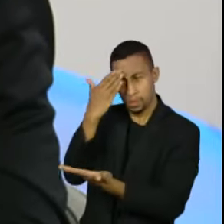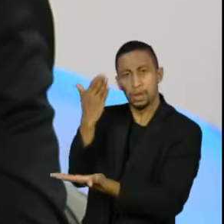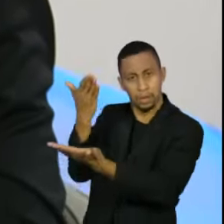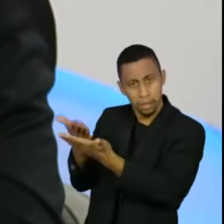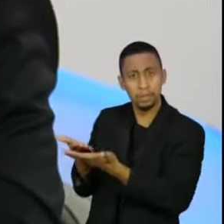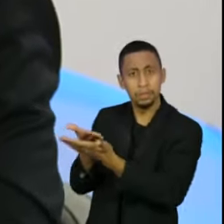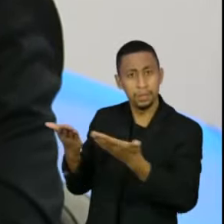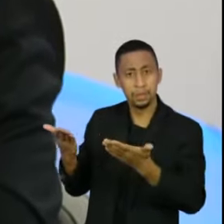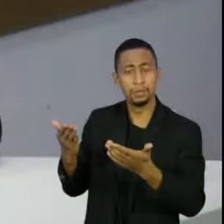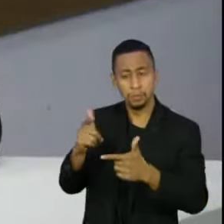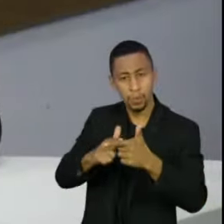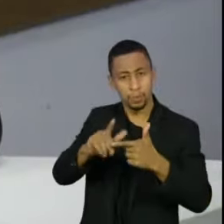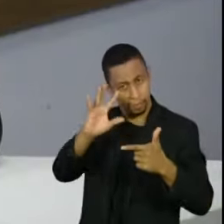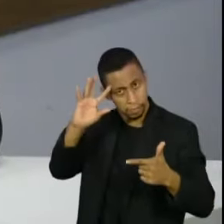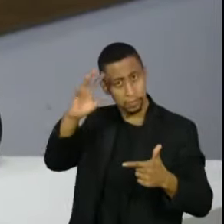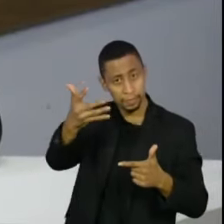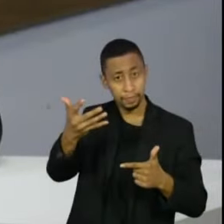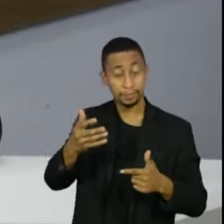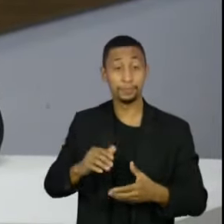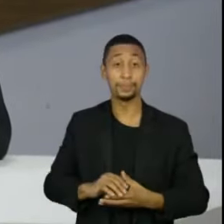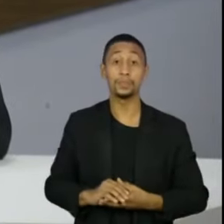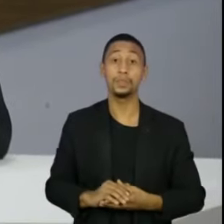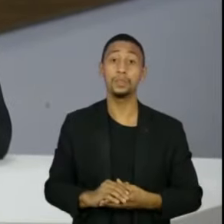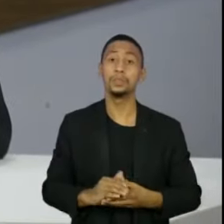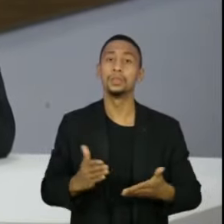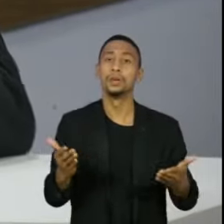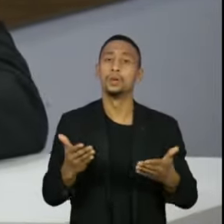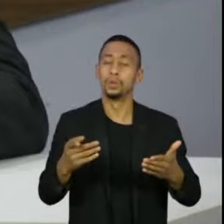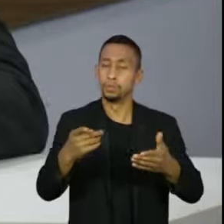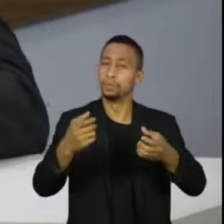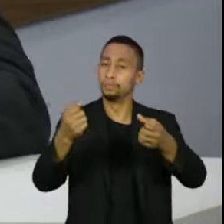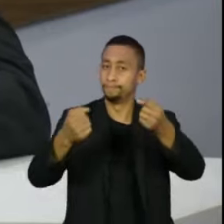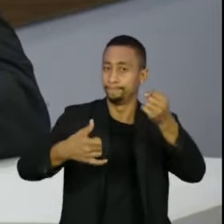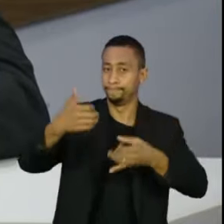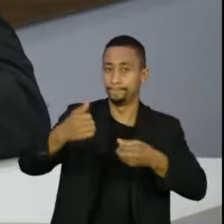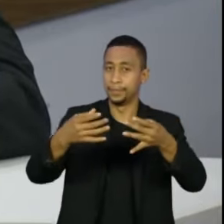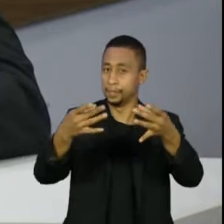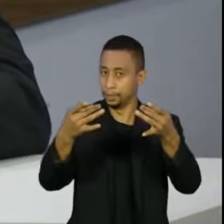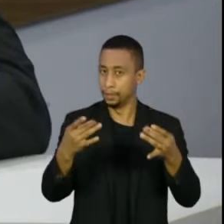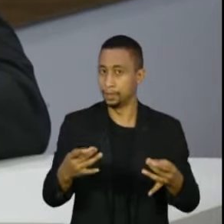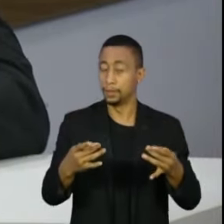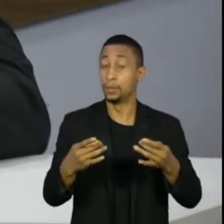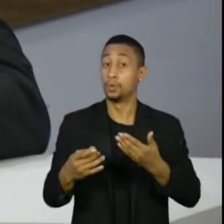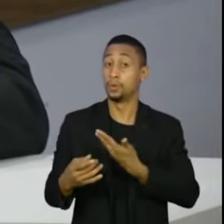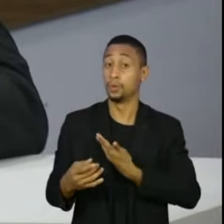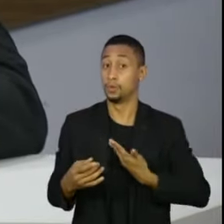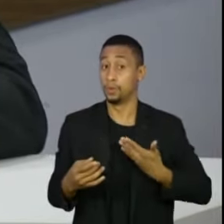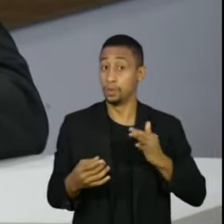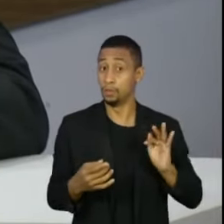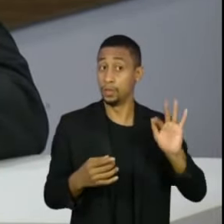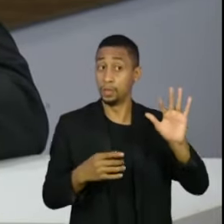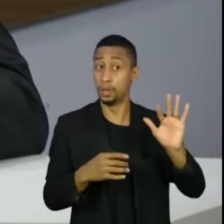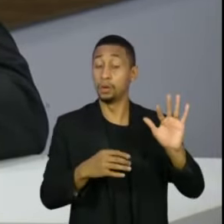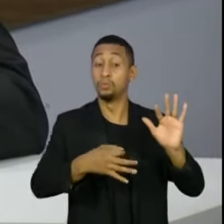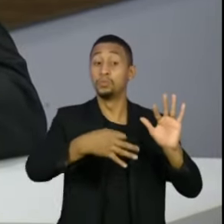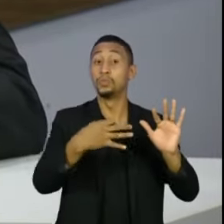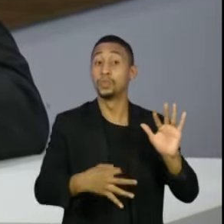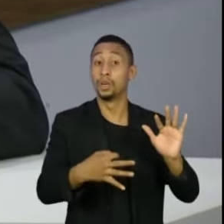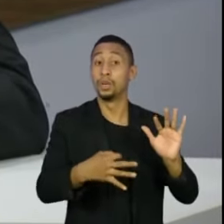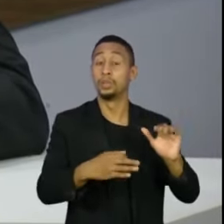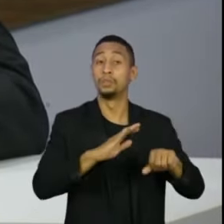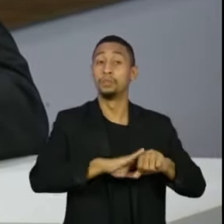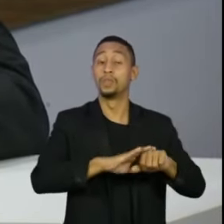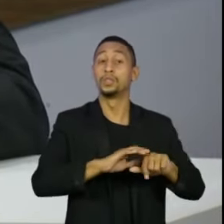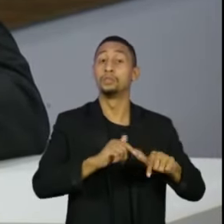poder solucionar esse problema. Presidente, o senhor foi mais incisivo agora para apontar o que o senhor considera acertos do governo federal do que em toda essa entrevista para comentar